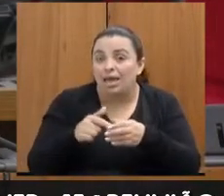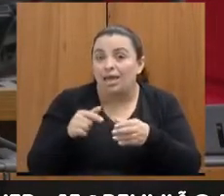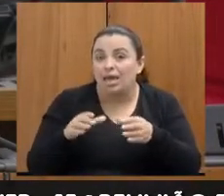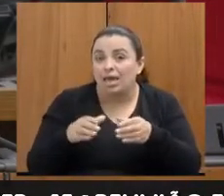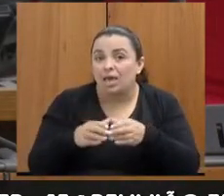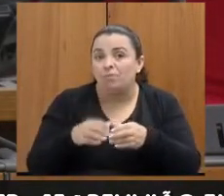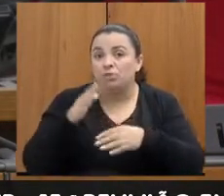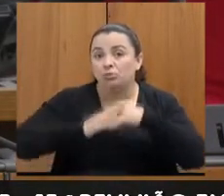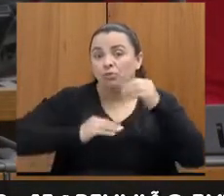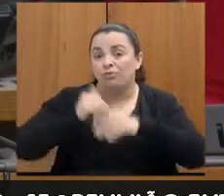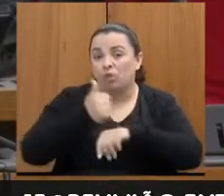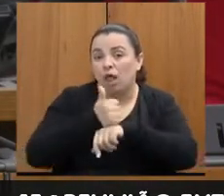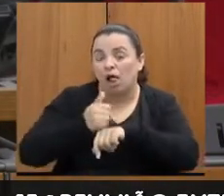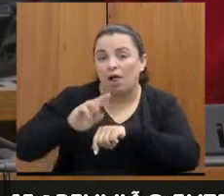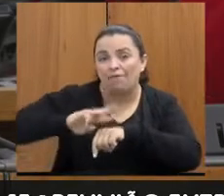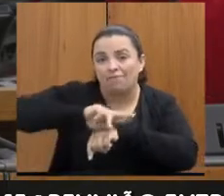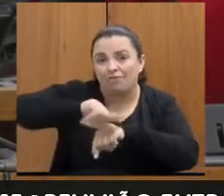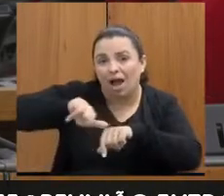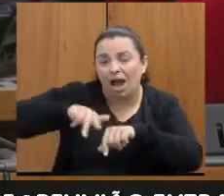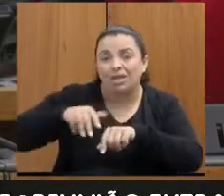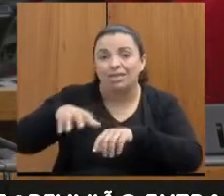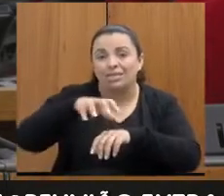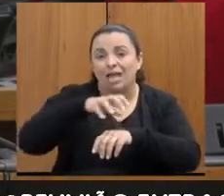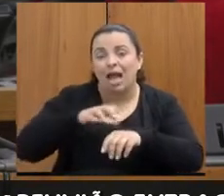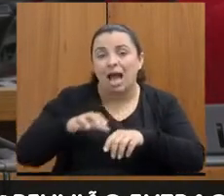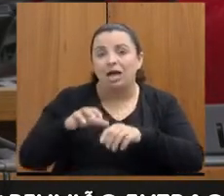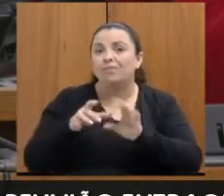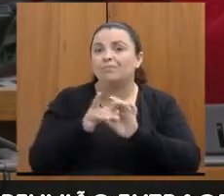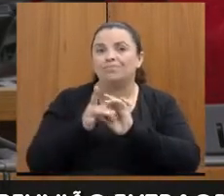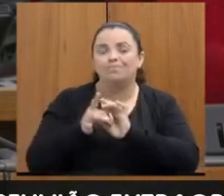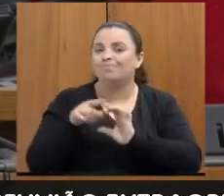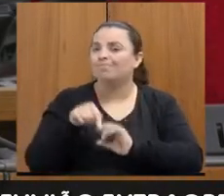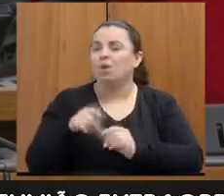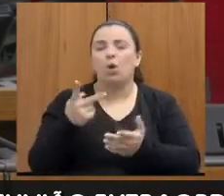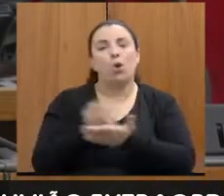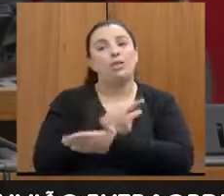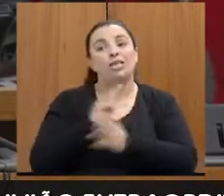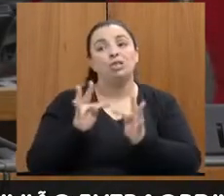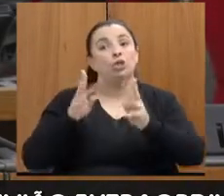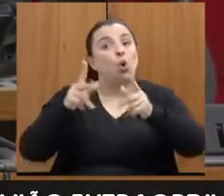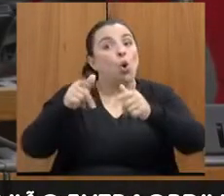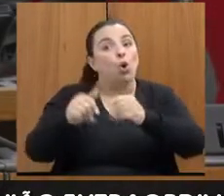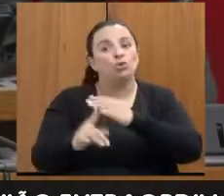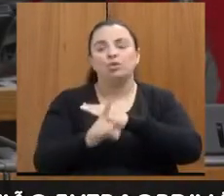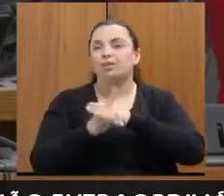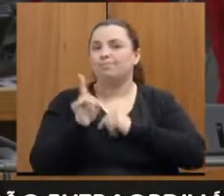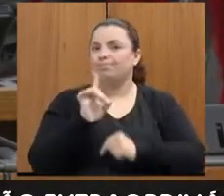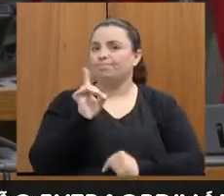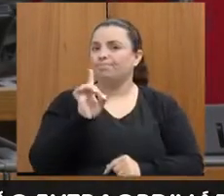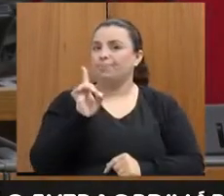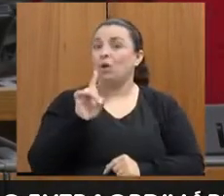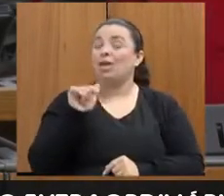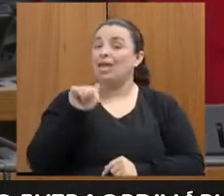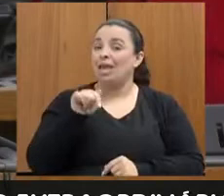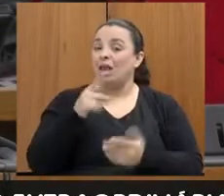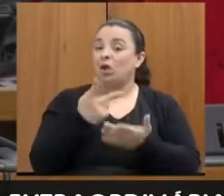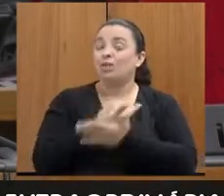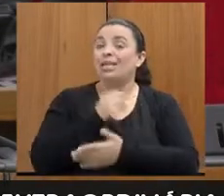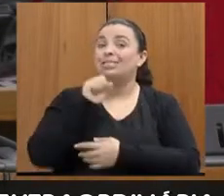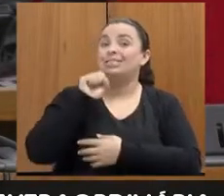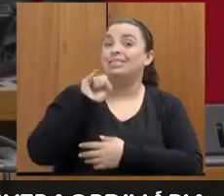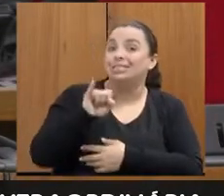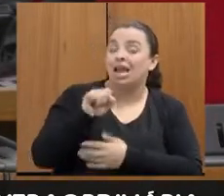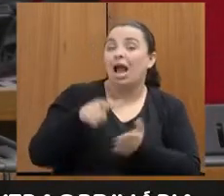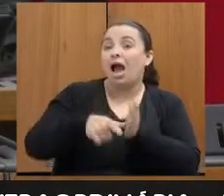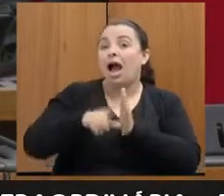não acontece em todos os casos e é feito via agendamento. Então, nós não temos aquele atendimento que penso